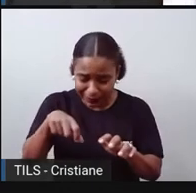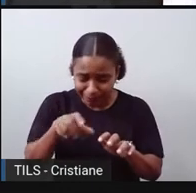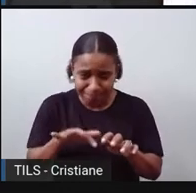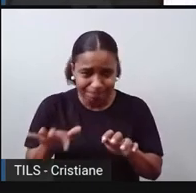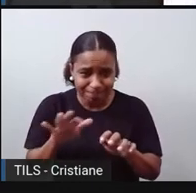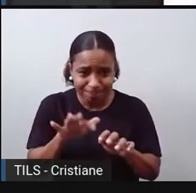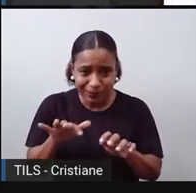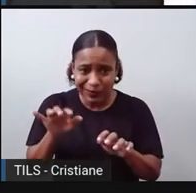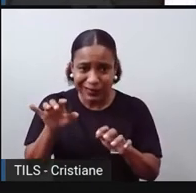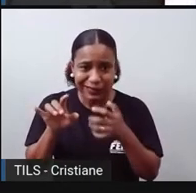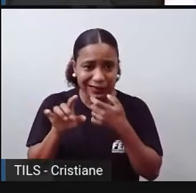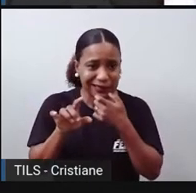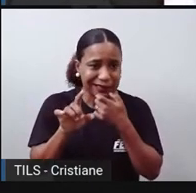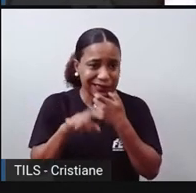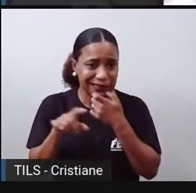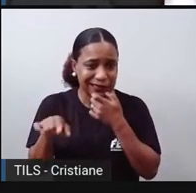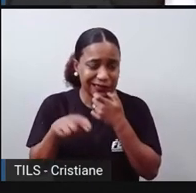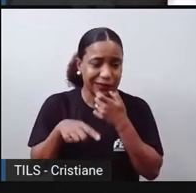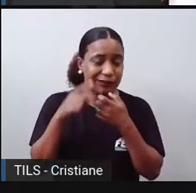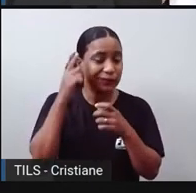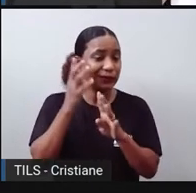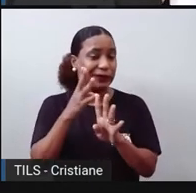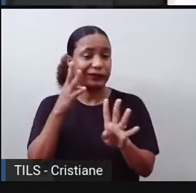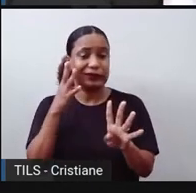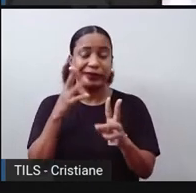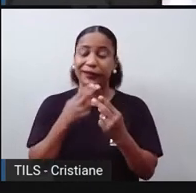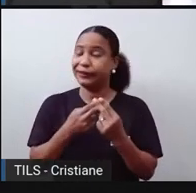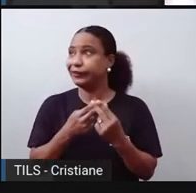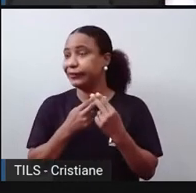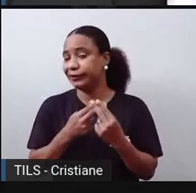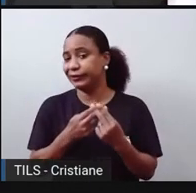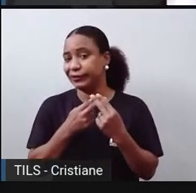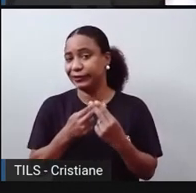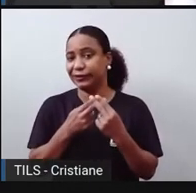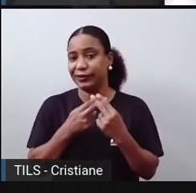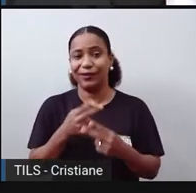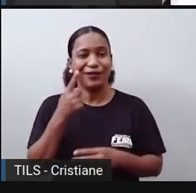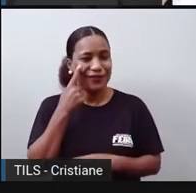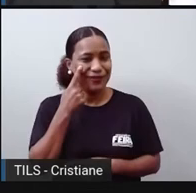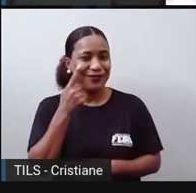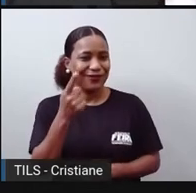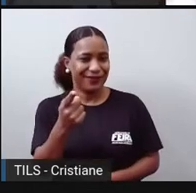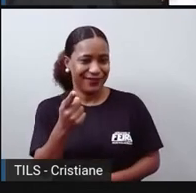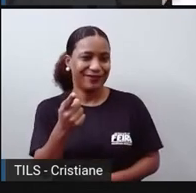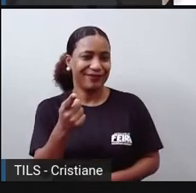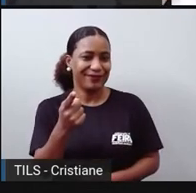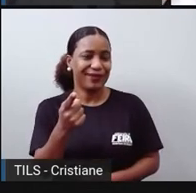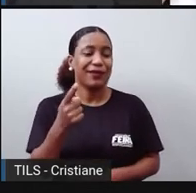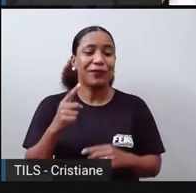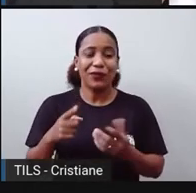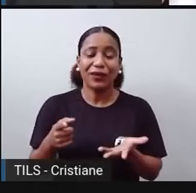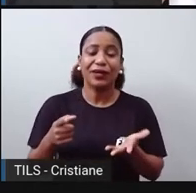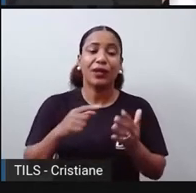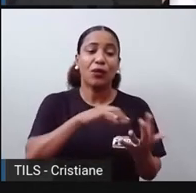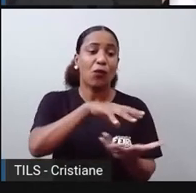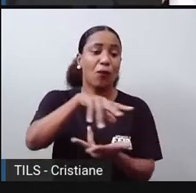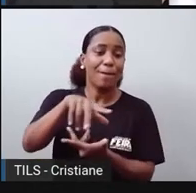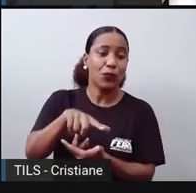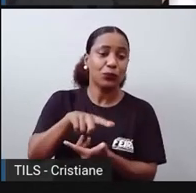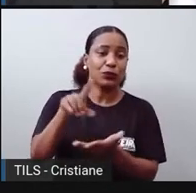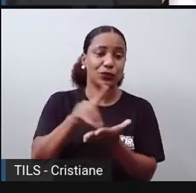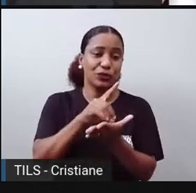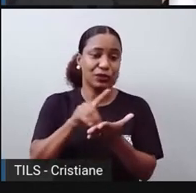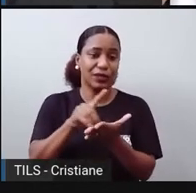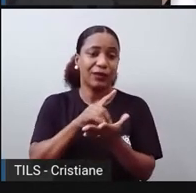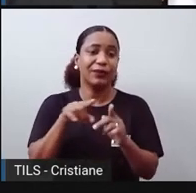então, que tem a ver com esse, com essa nova telinha que a gente vai colocar aqui, com esse mundo digital e as redes sociais, aí eu